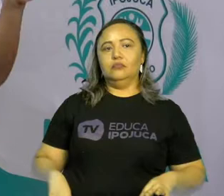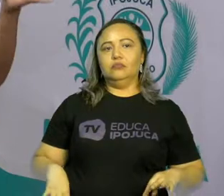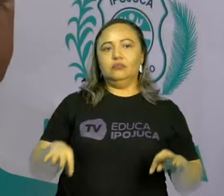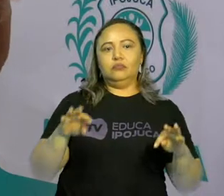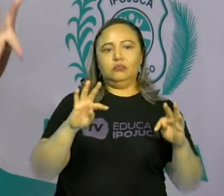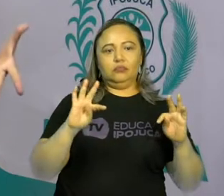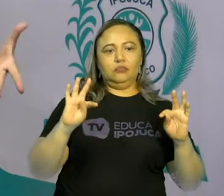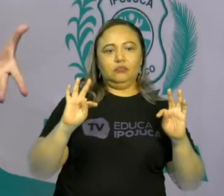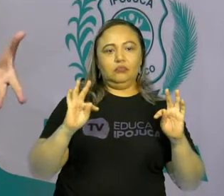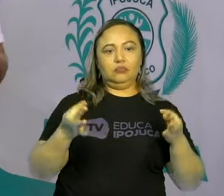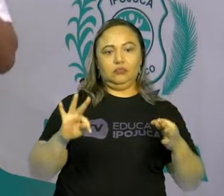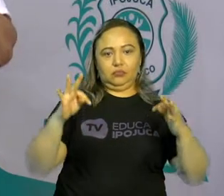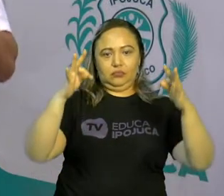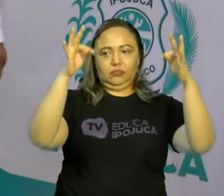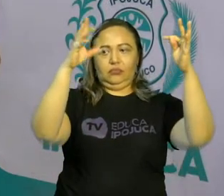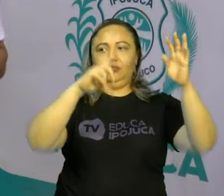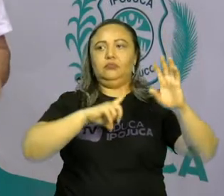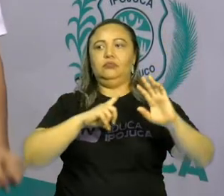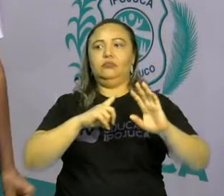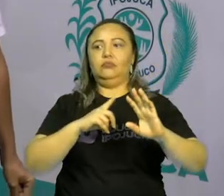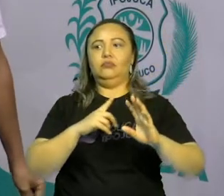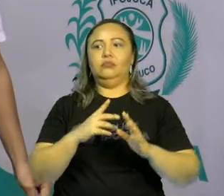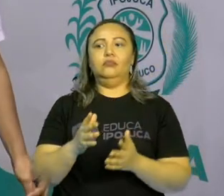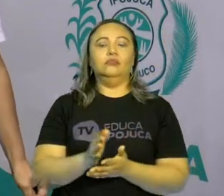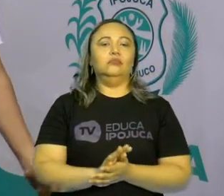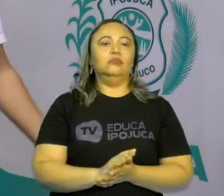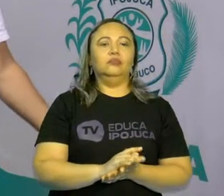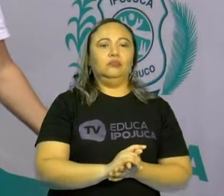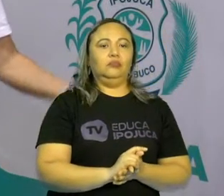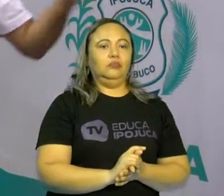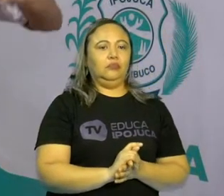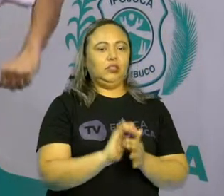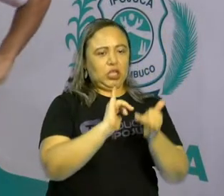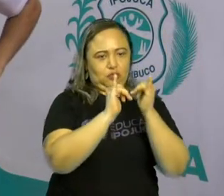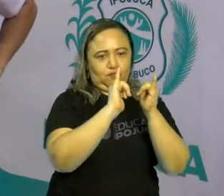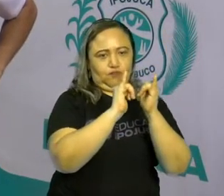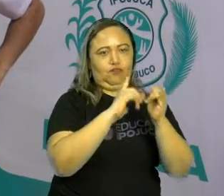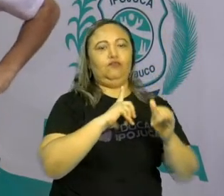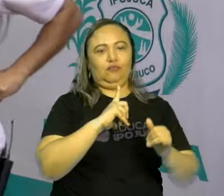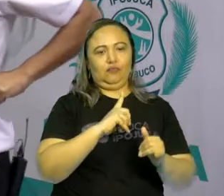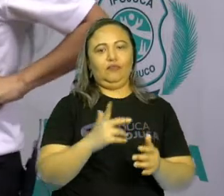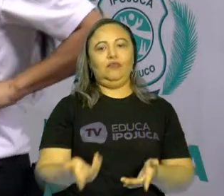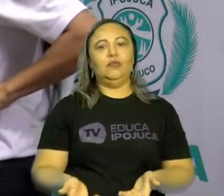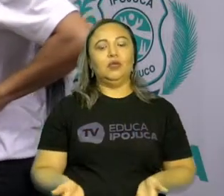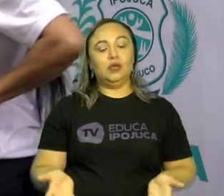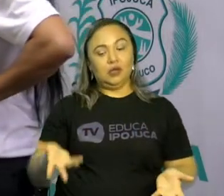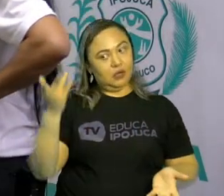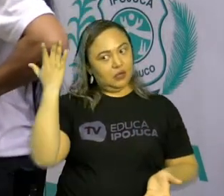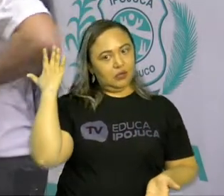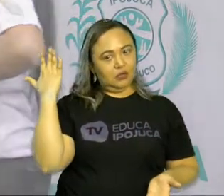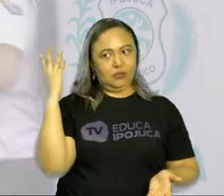fazem aquilo que a gente nem imagina, mas antigamente não era assim. Vamos lá continuar nossa aulinha?